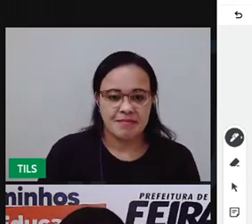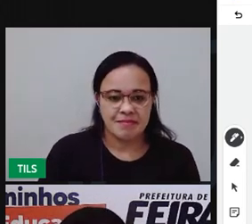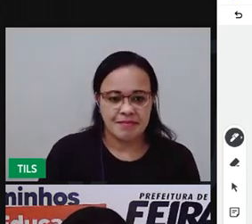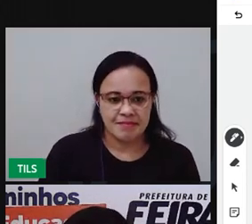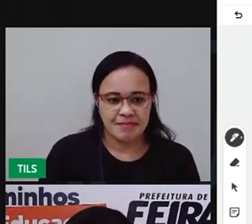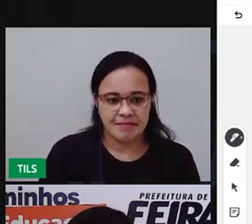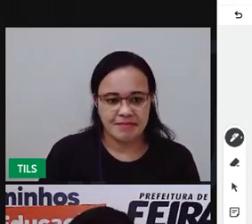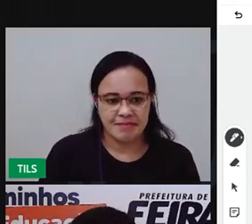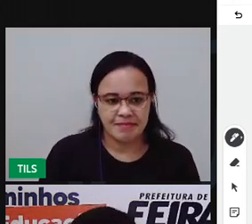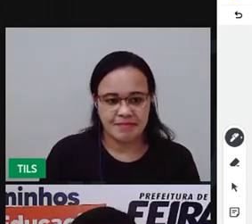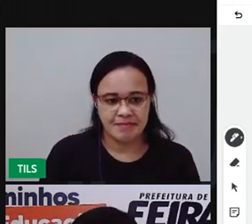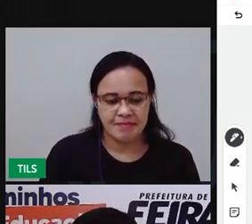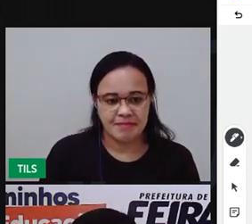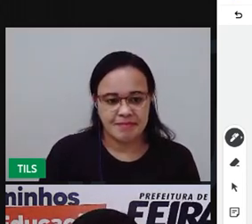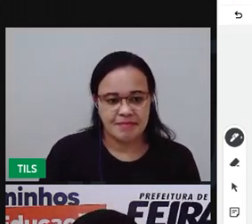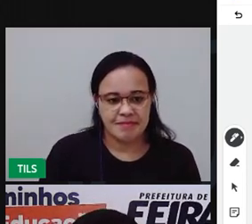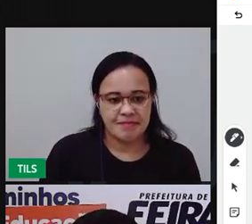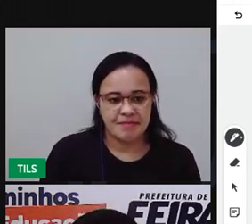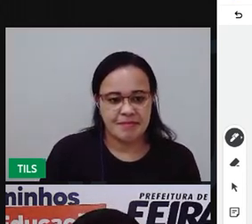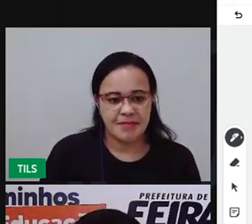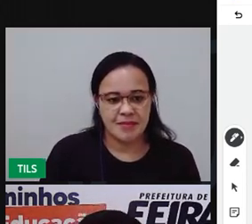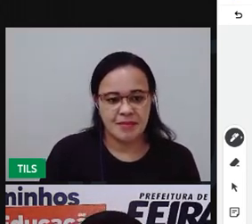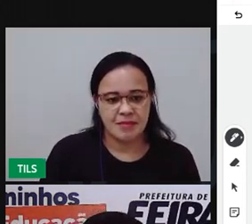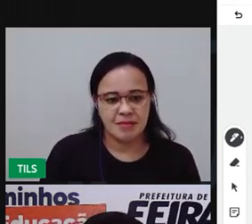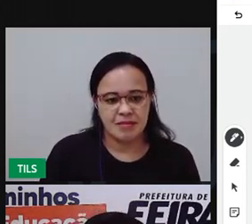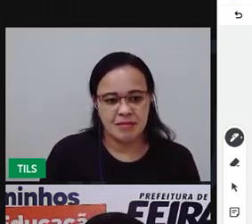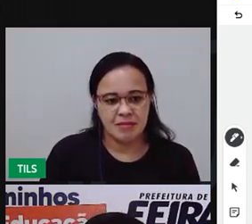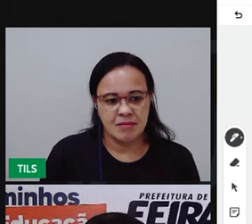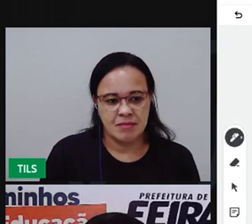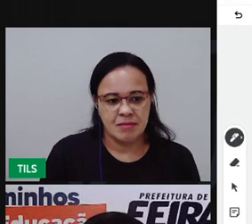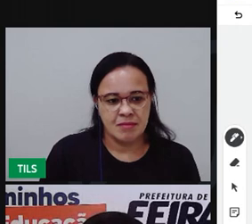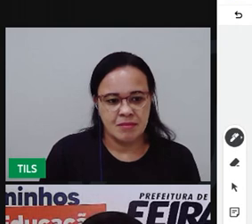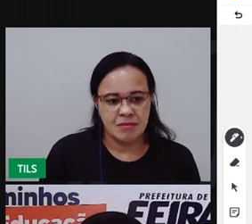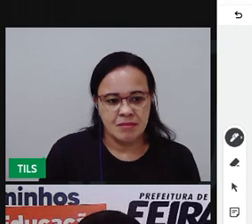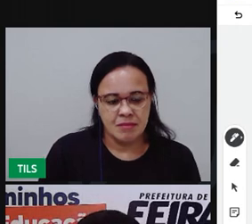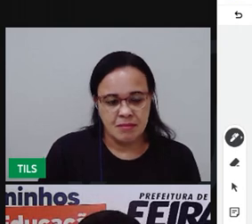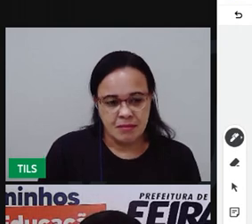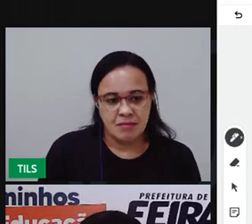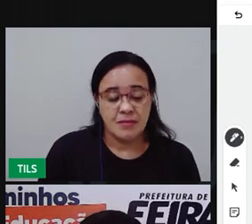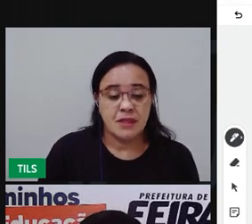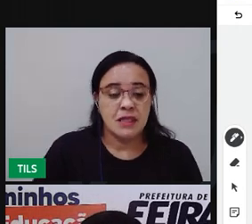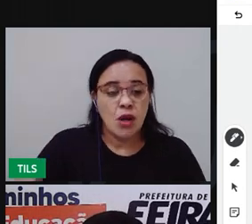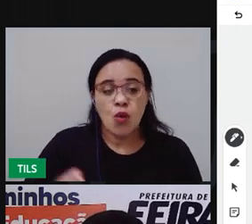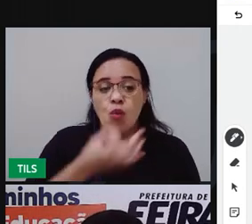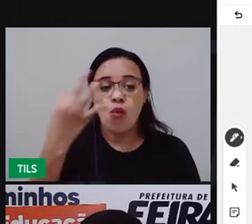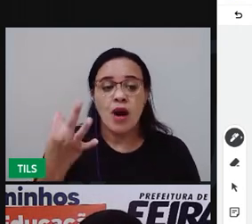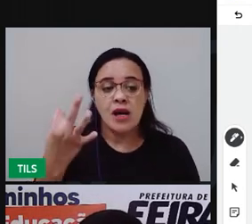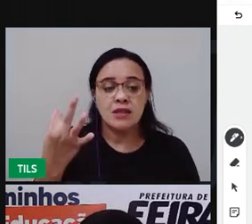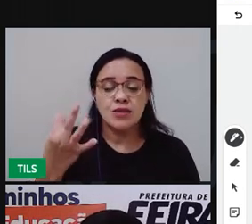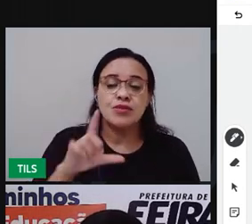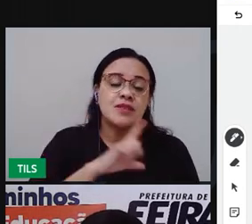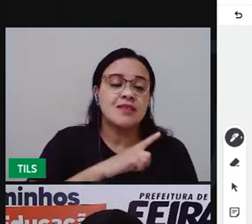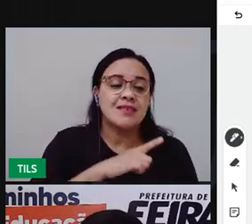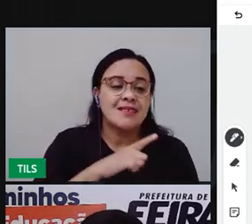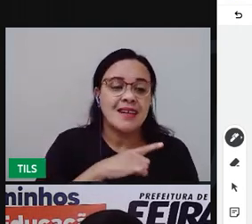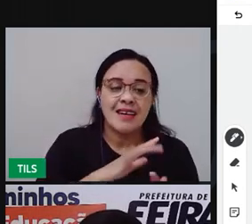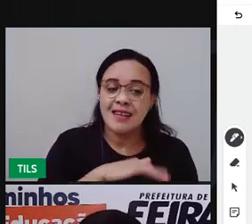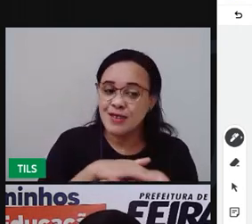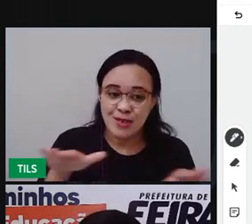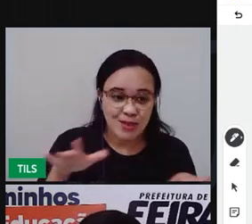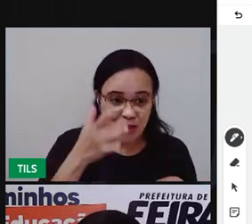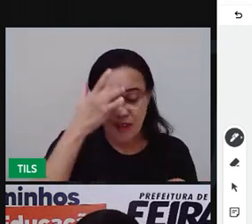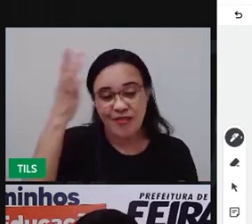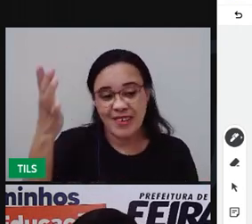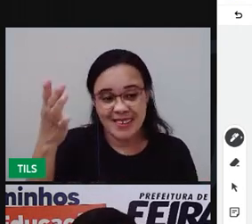Um traçado, tá? Um risco, só para representar a quantidade. Porque eu quero fazer uma